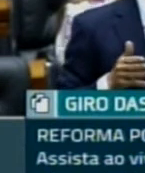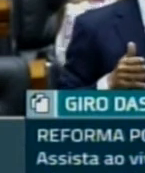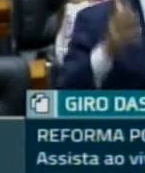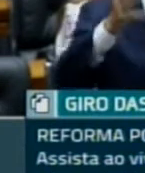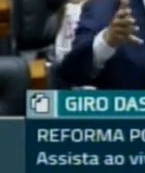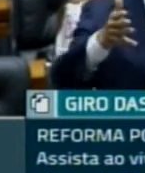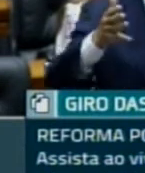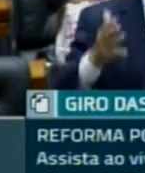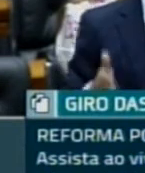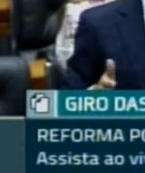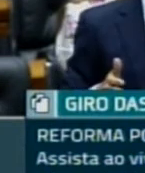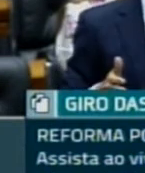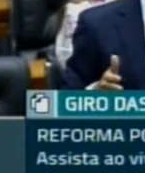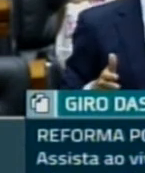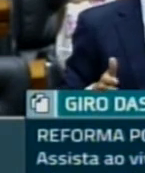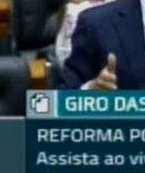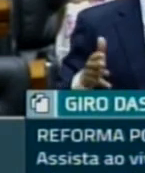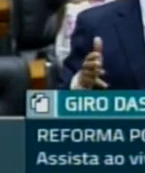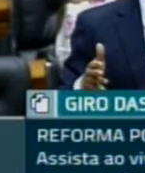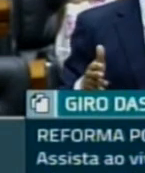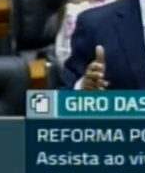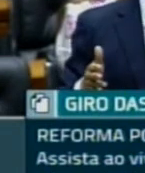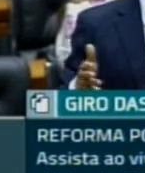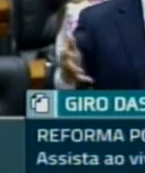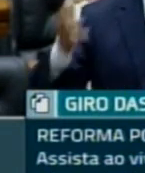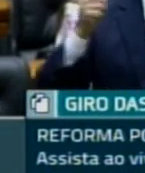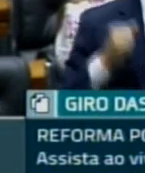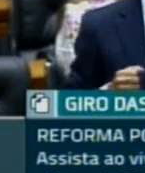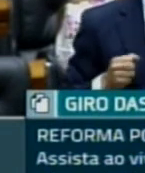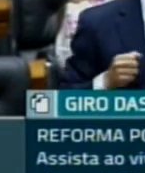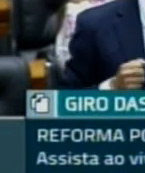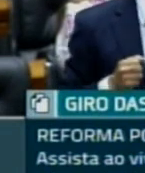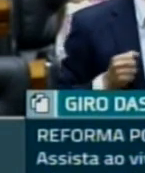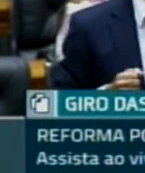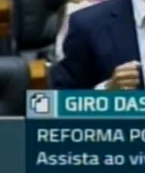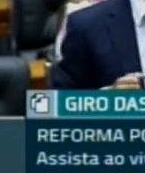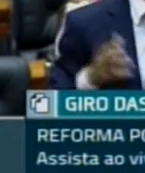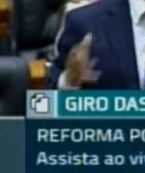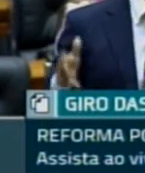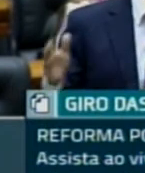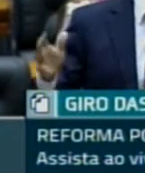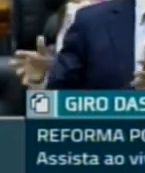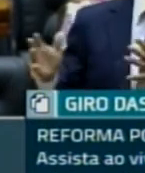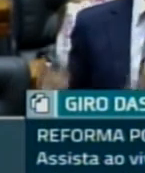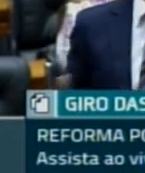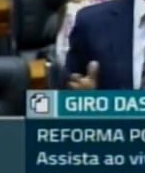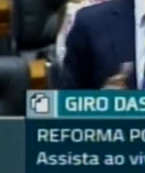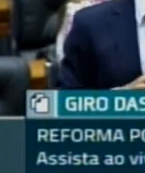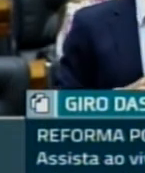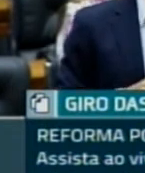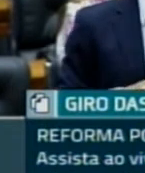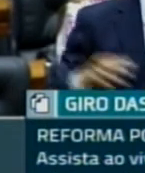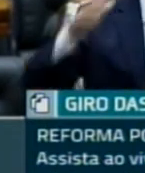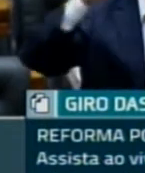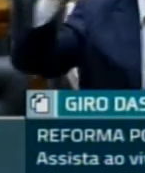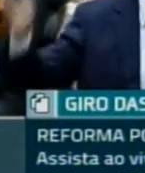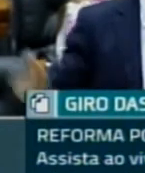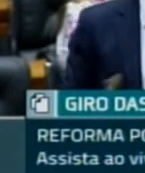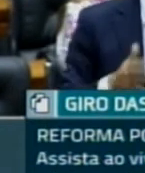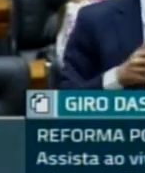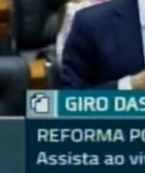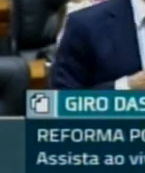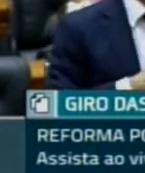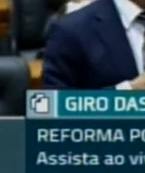A PEC 300, que recebeu o apensamento da PEC 446, que